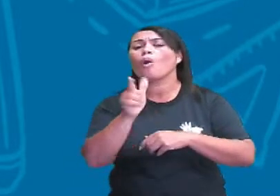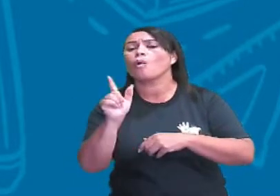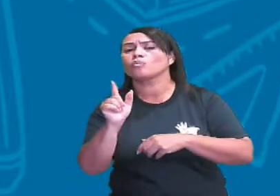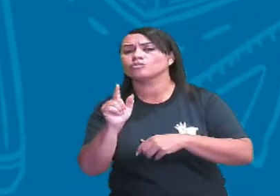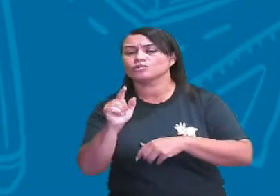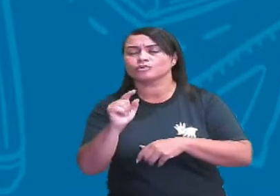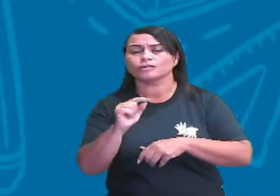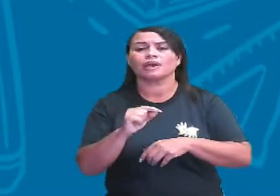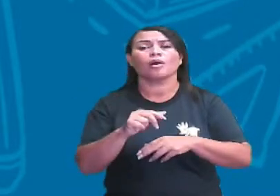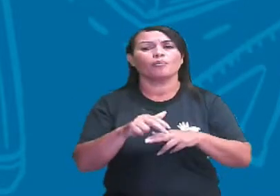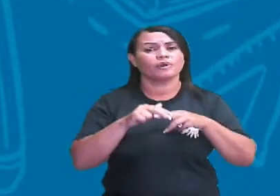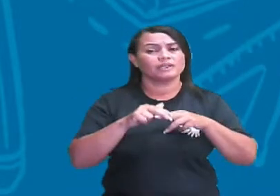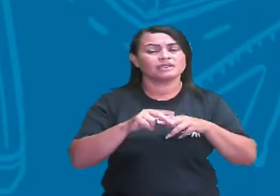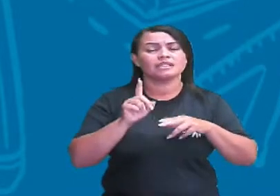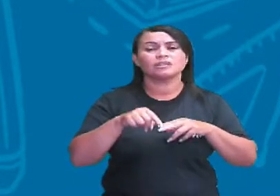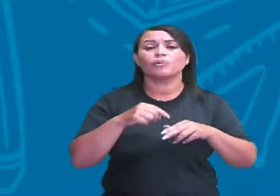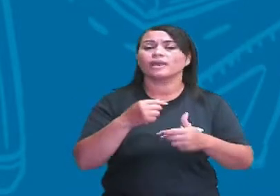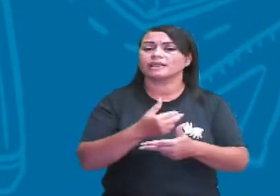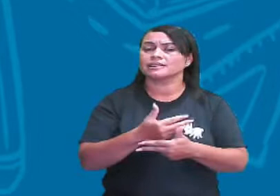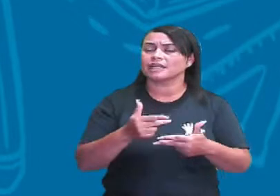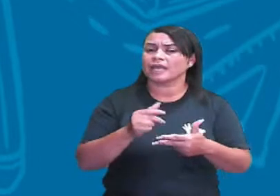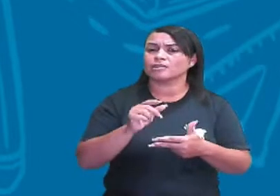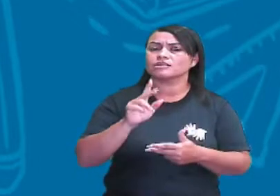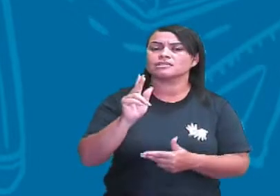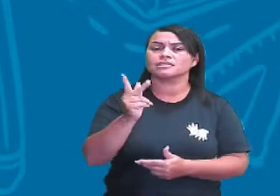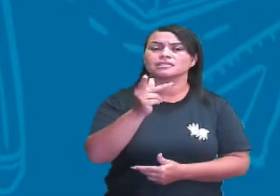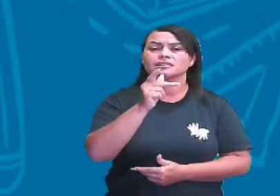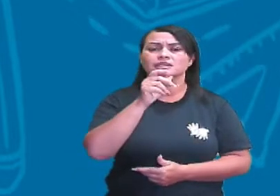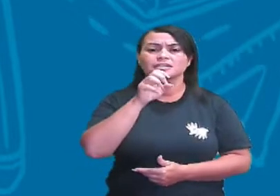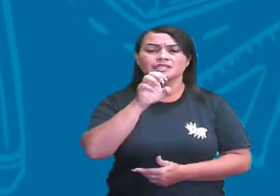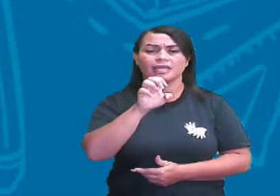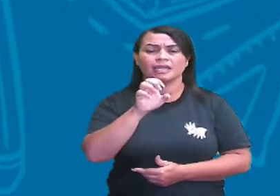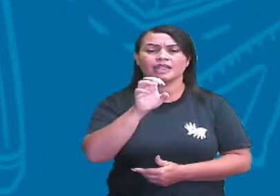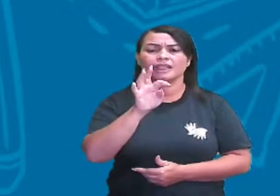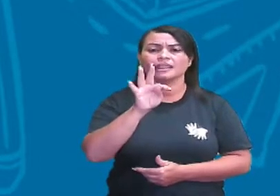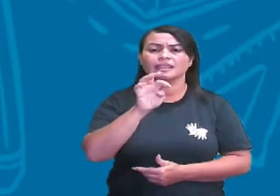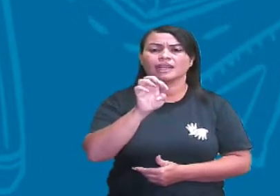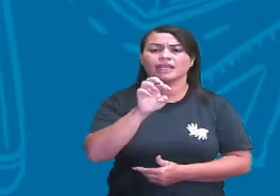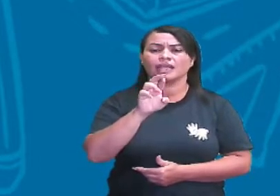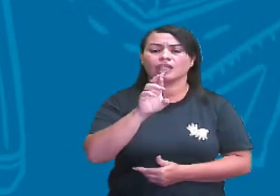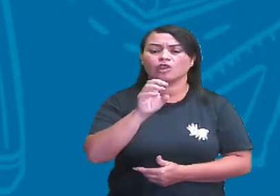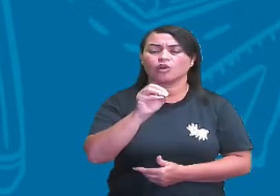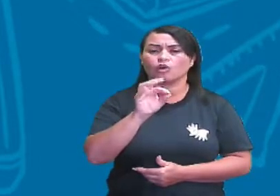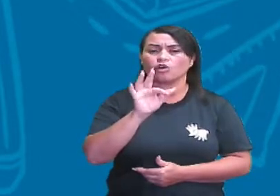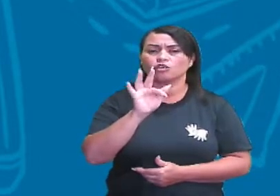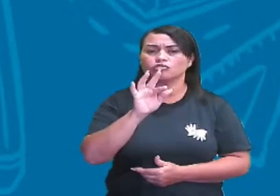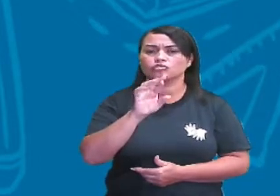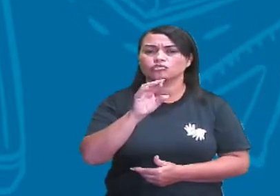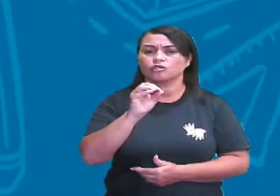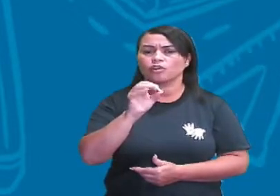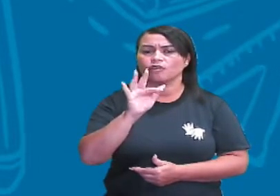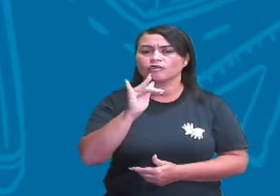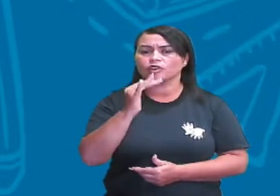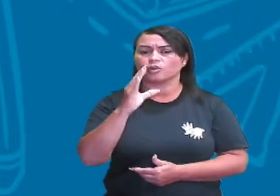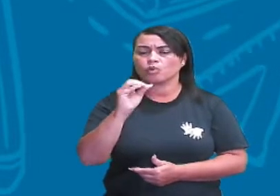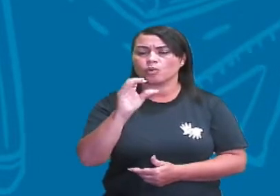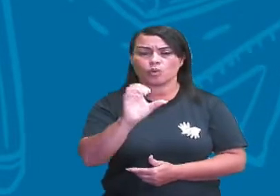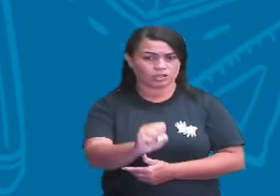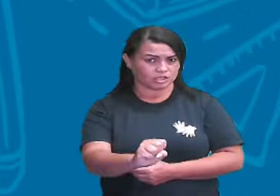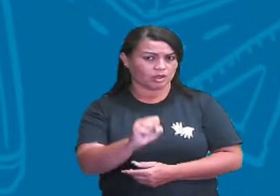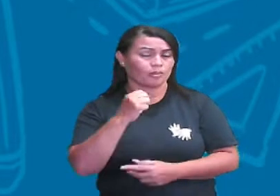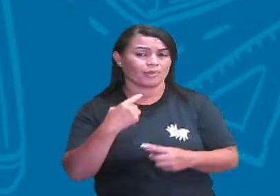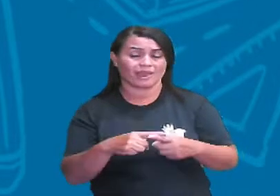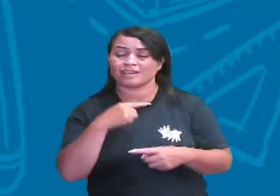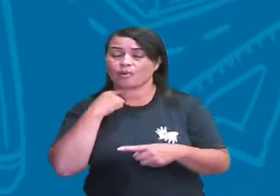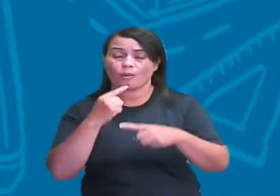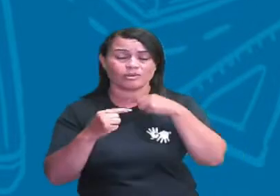Ou seja, eles são seres heterotróficos, está certo? Porque eles não possuem a capacidade de produzir o seu